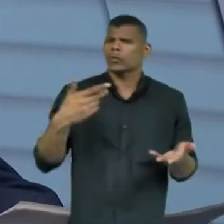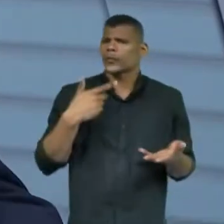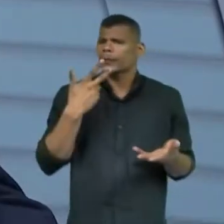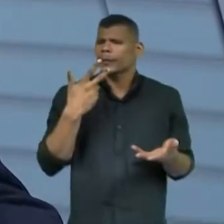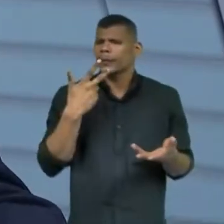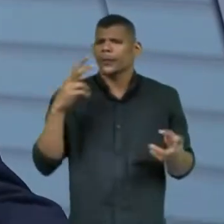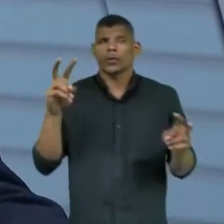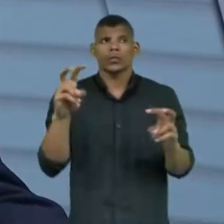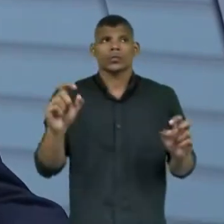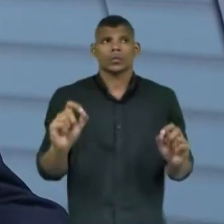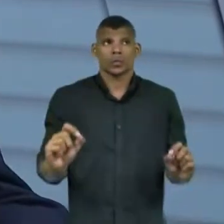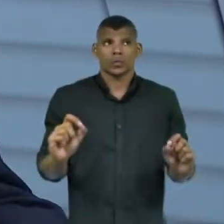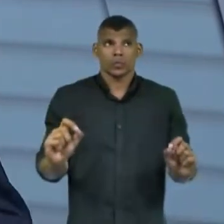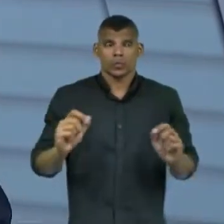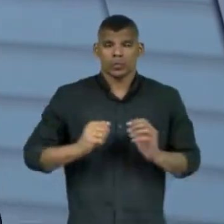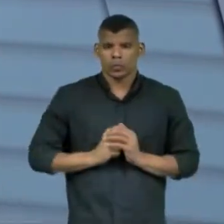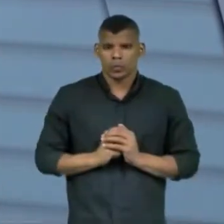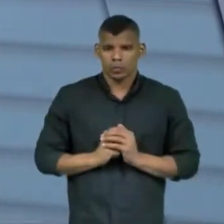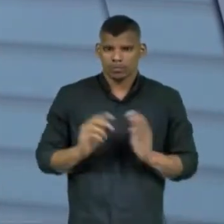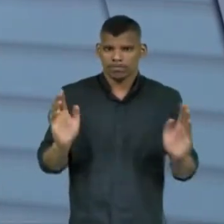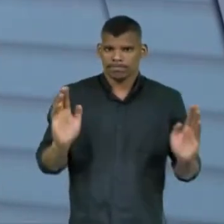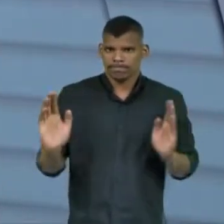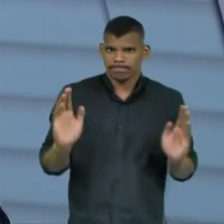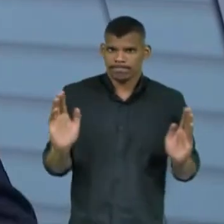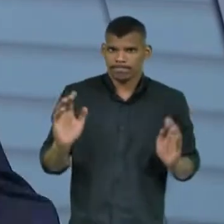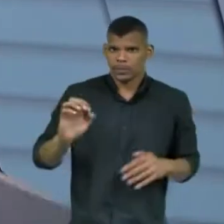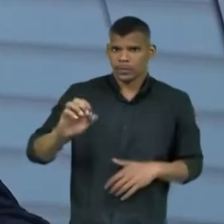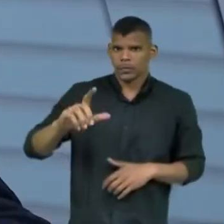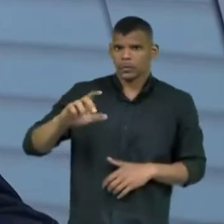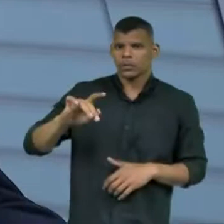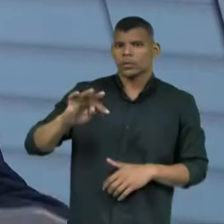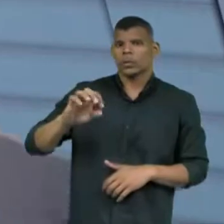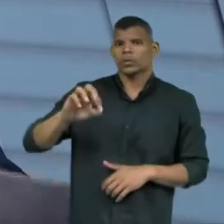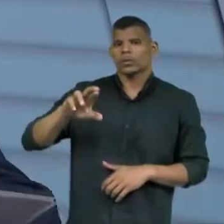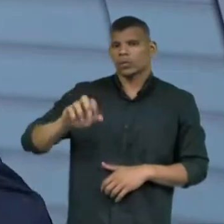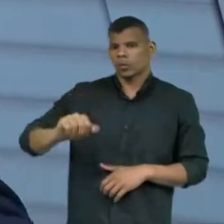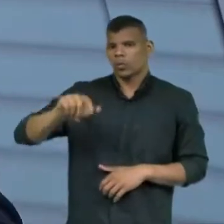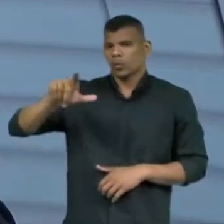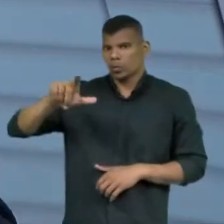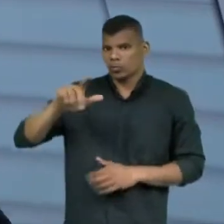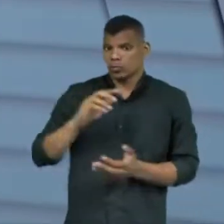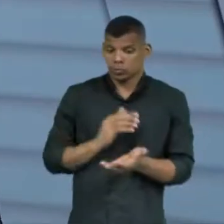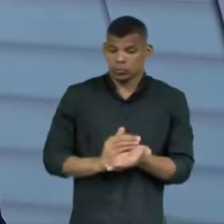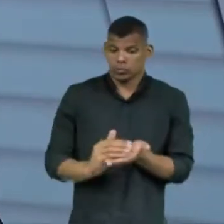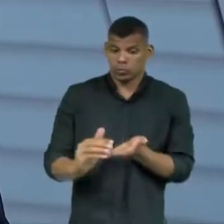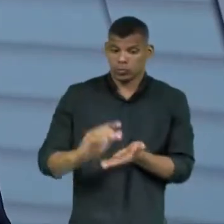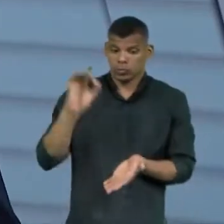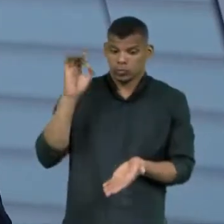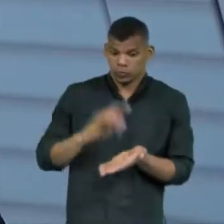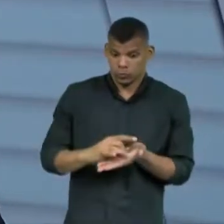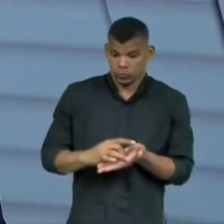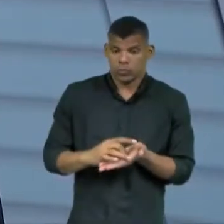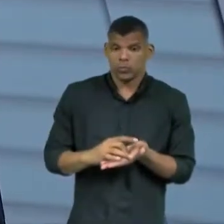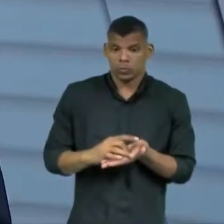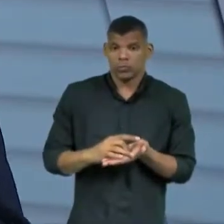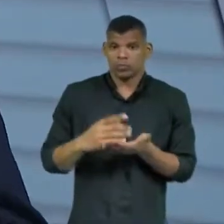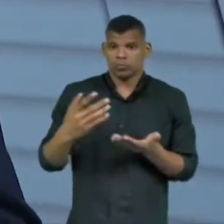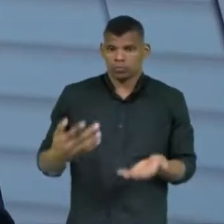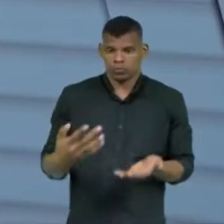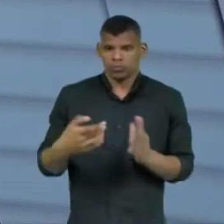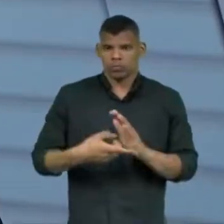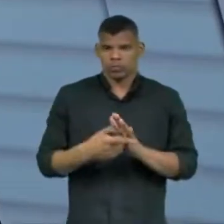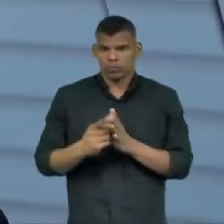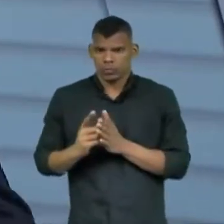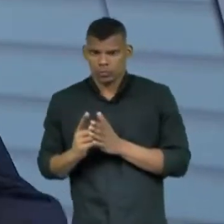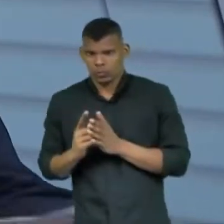sobre o período eleitoral. A campanha começou pra valer, como se diz no popular, a fase de pré-campanha